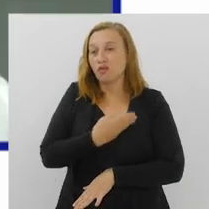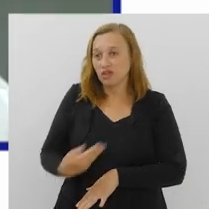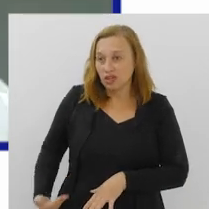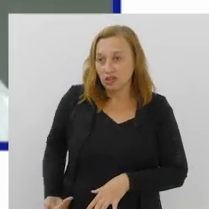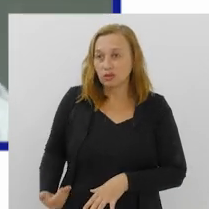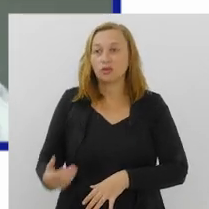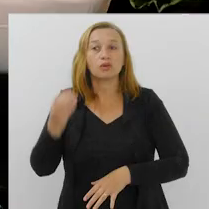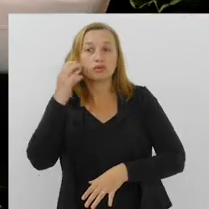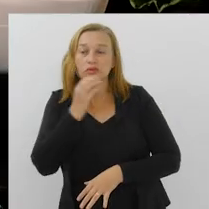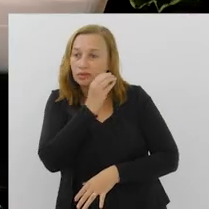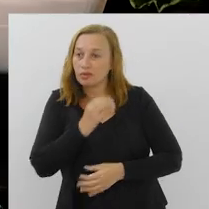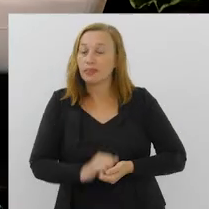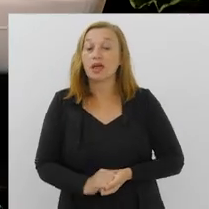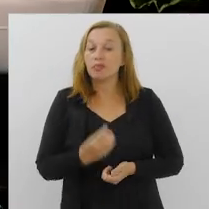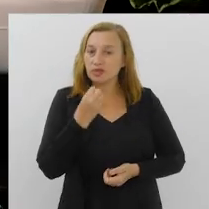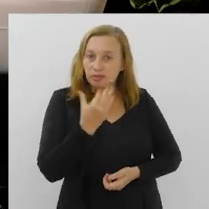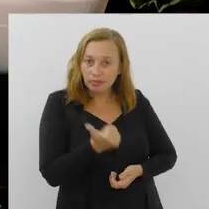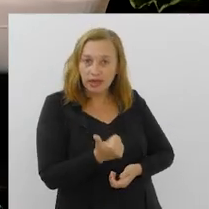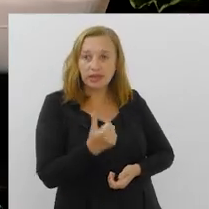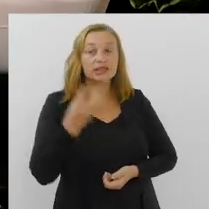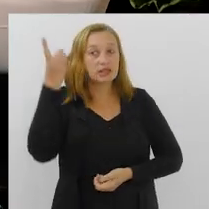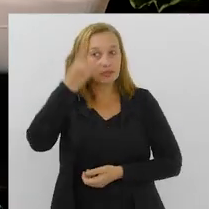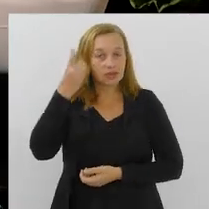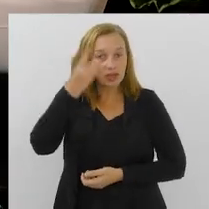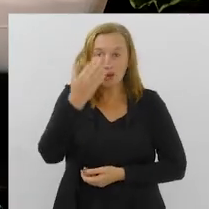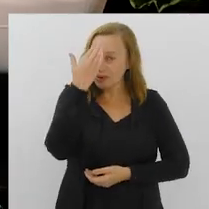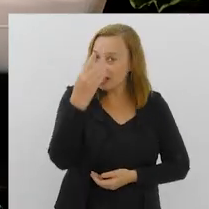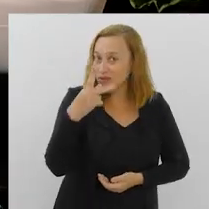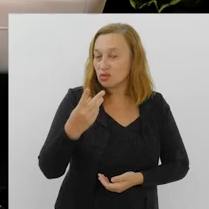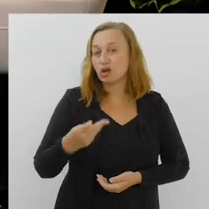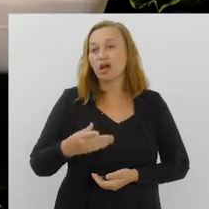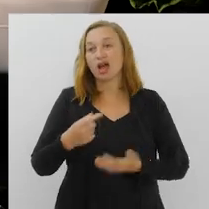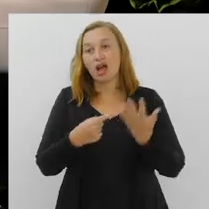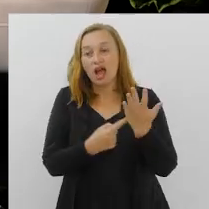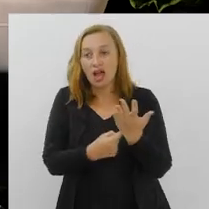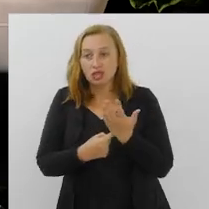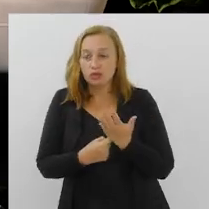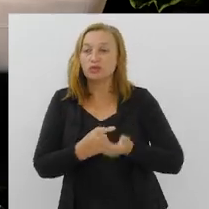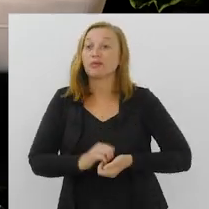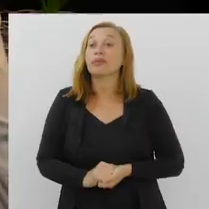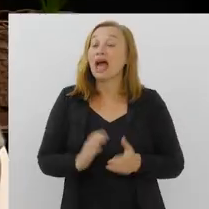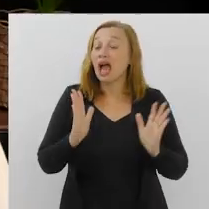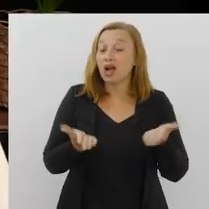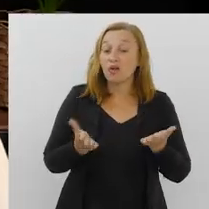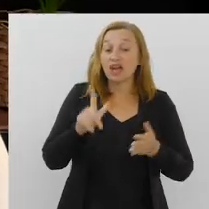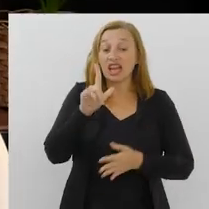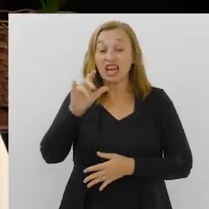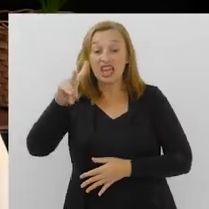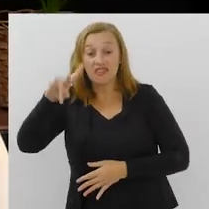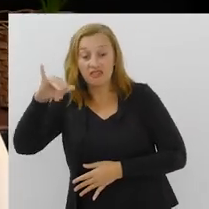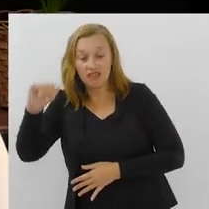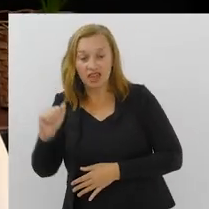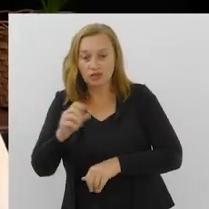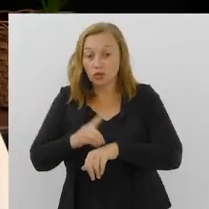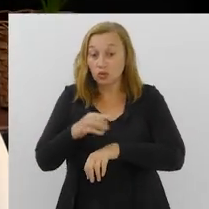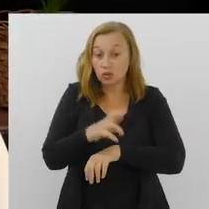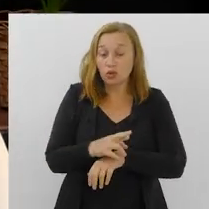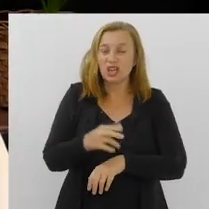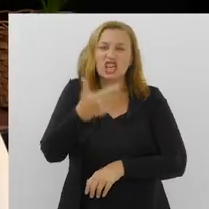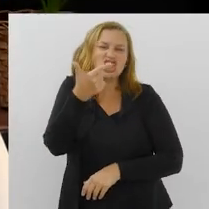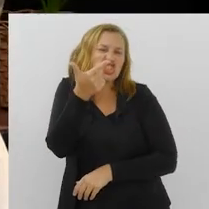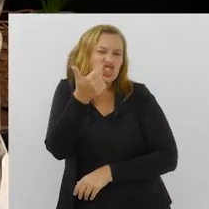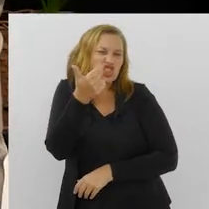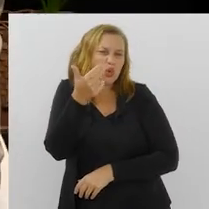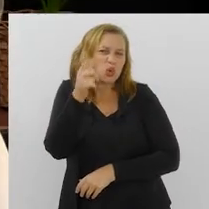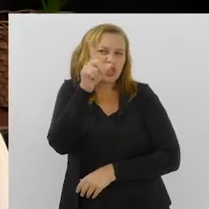solicitado. Muito bem, deputado. Muito obrigado pela sua contribuição inicial. E aí, doutora Lívia, queria trazer aqui uma questão. O dia 12 de